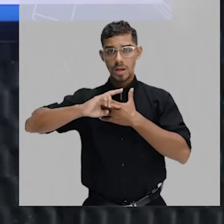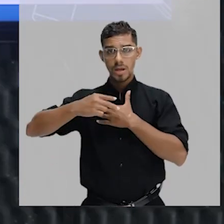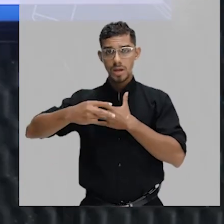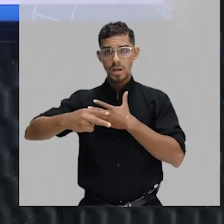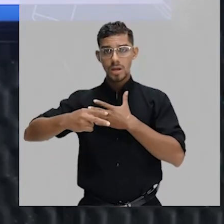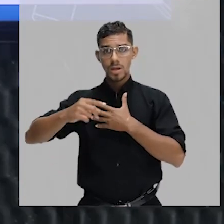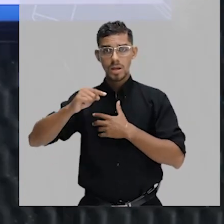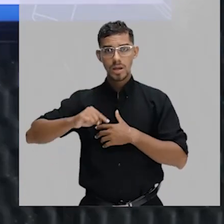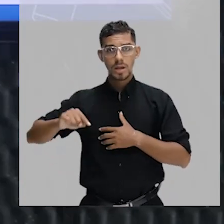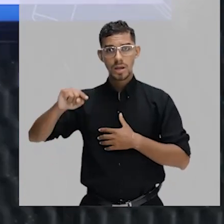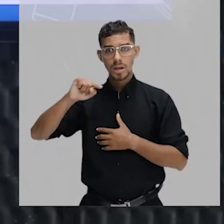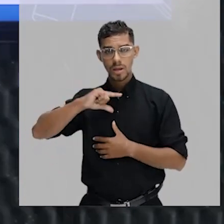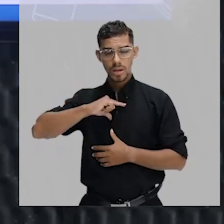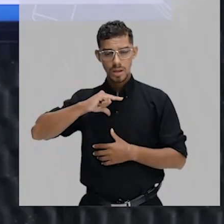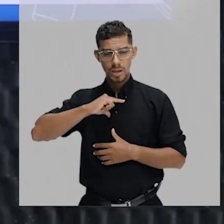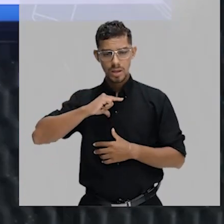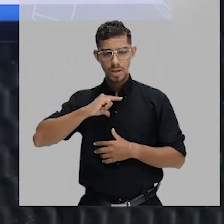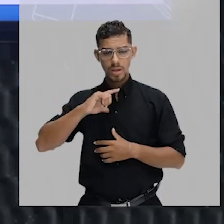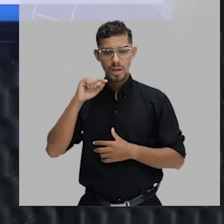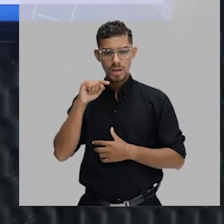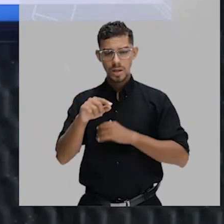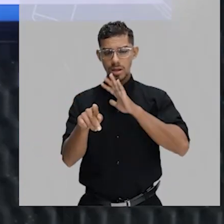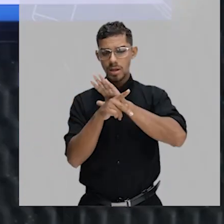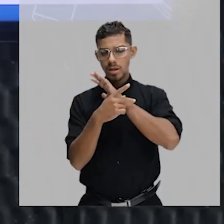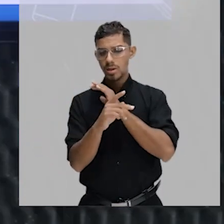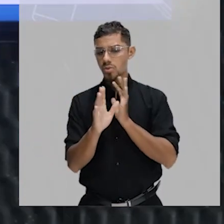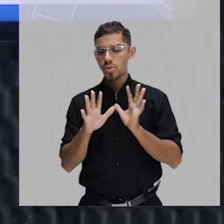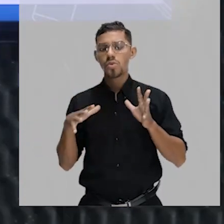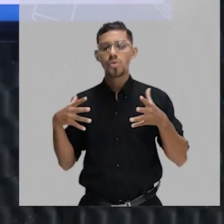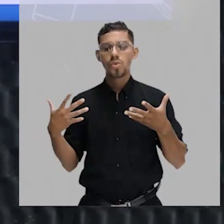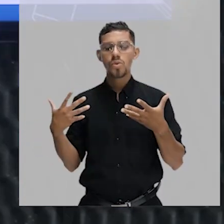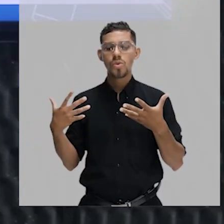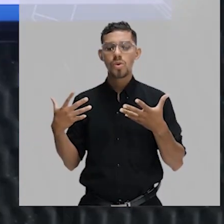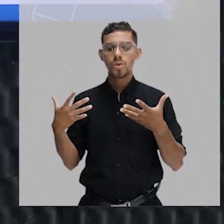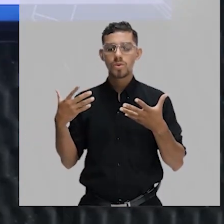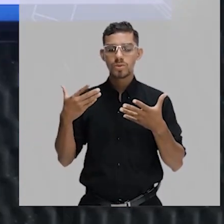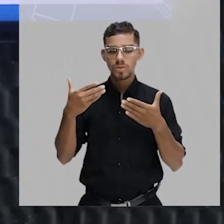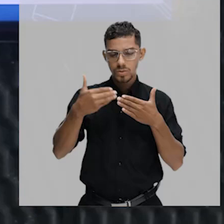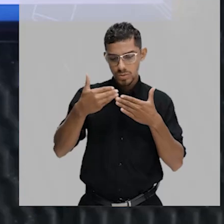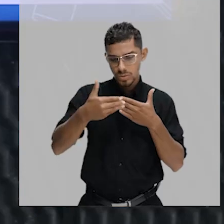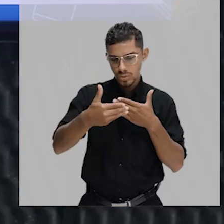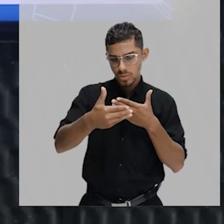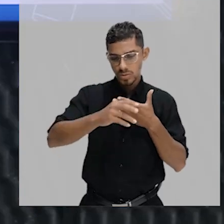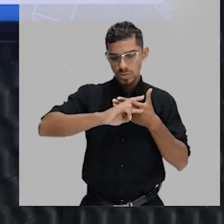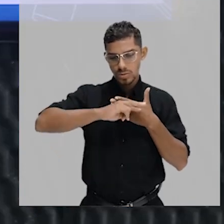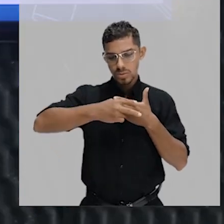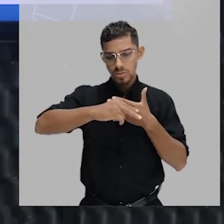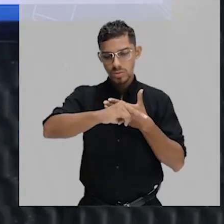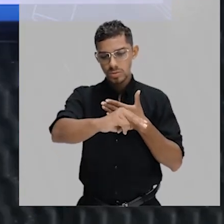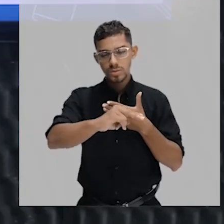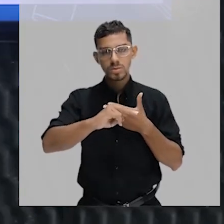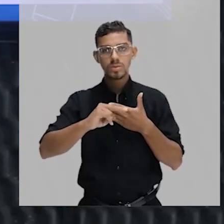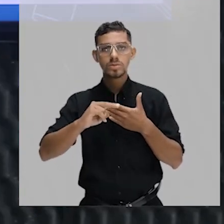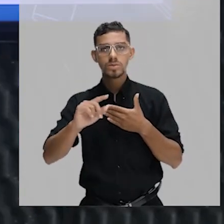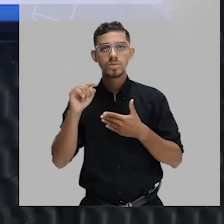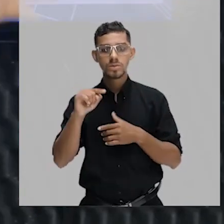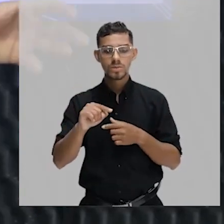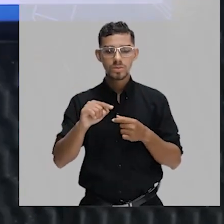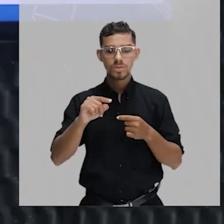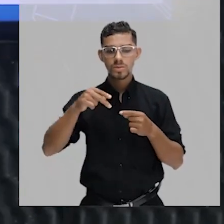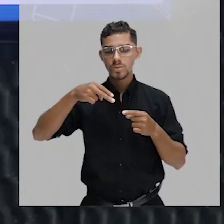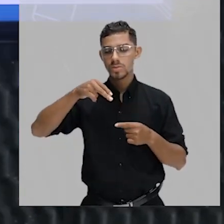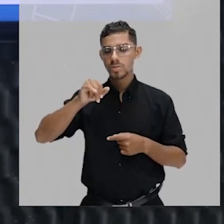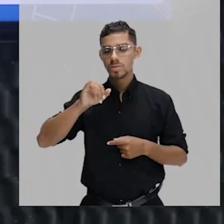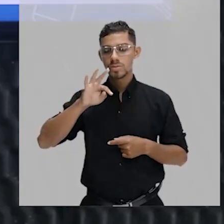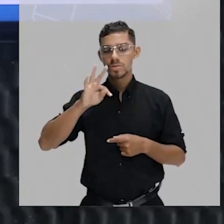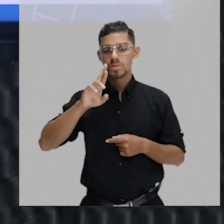nitrogenadas que sinalizam quais serão as sequências de bases nitrogenadas que estarão presentes no RNA.